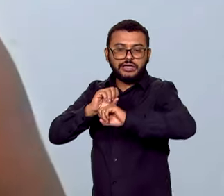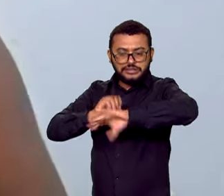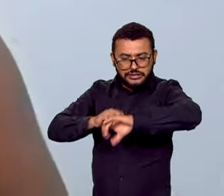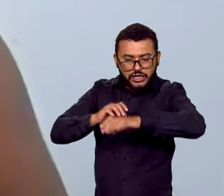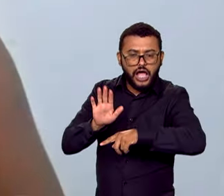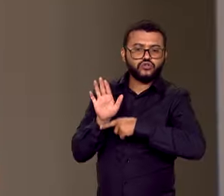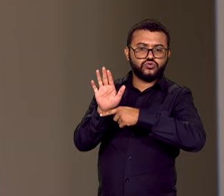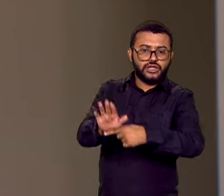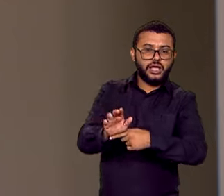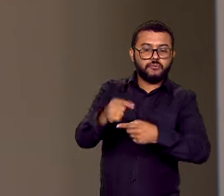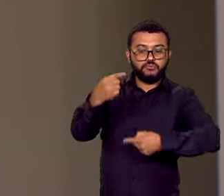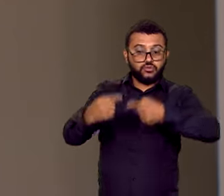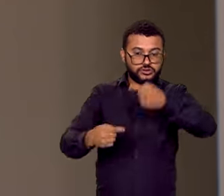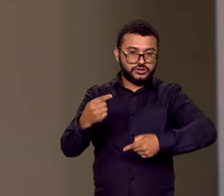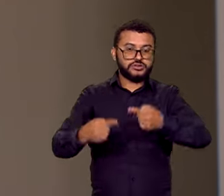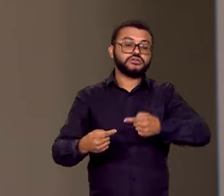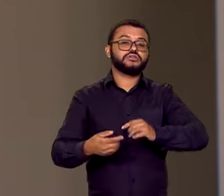públicas. Verdade.